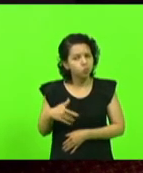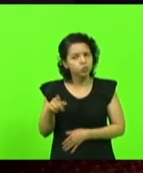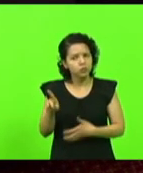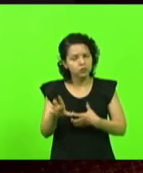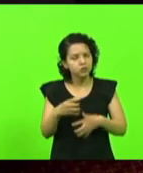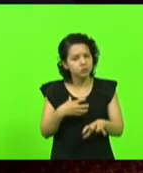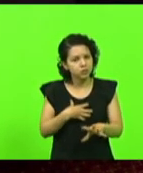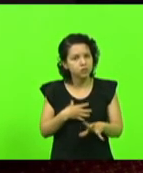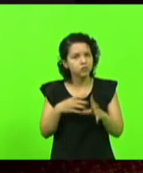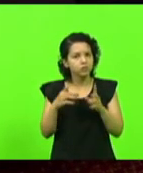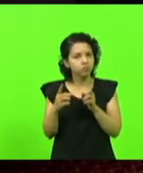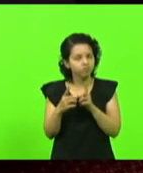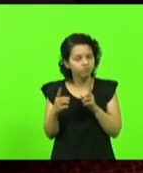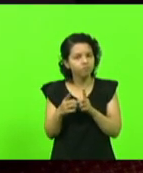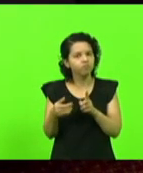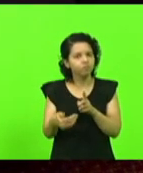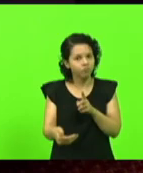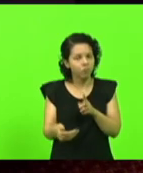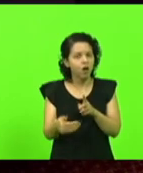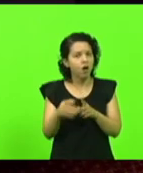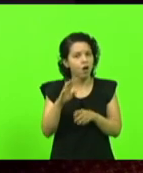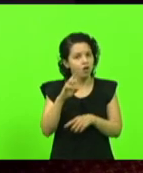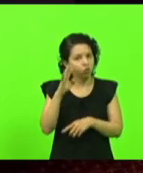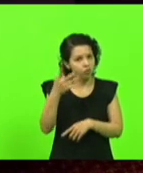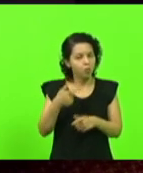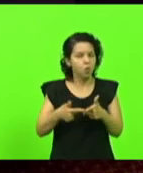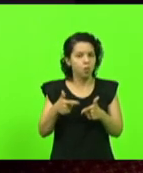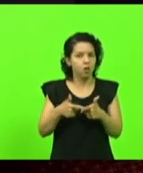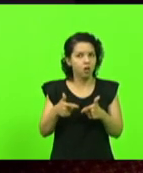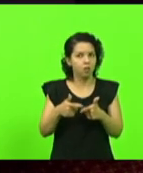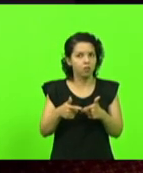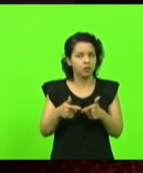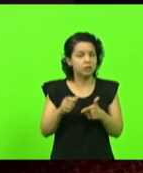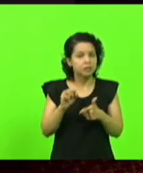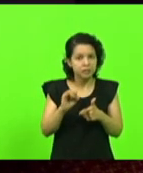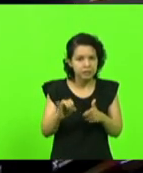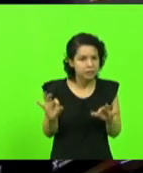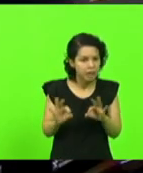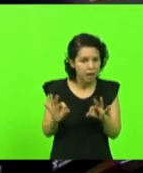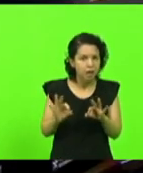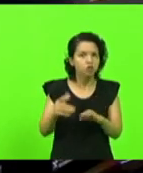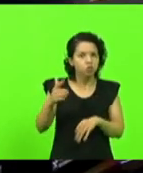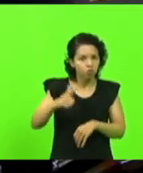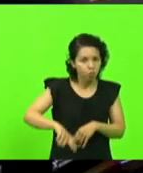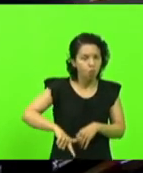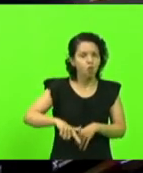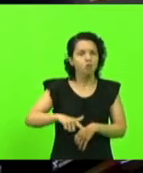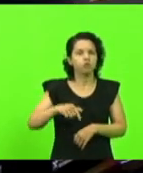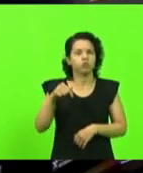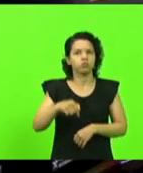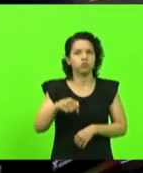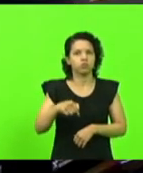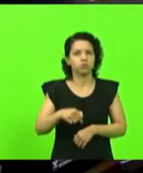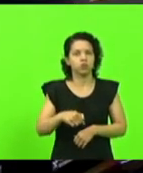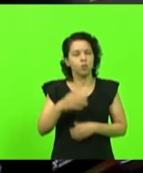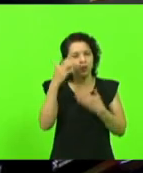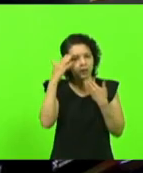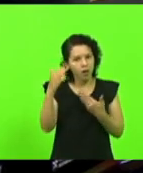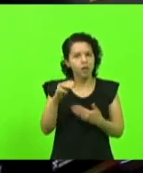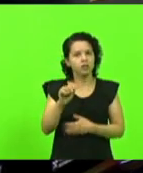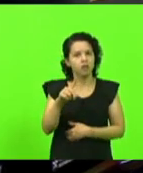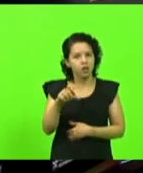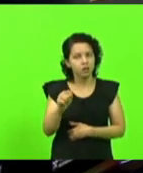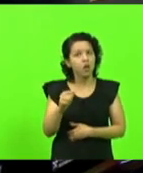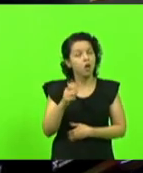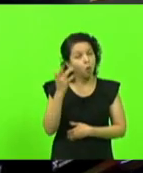e vai resolver esse problema creio eu né se não a gente volta para a tribuna obrigado deputada sim eu também acho que ele é sensível